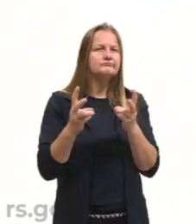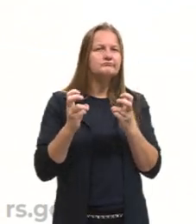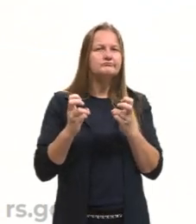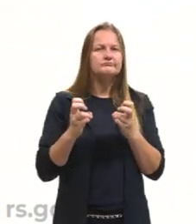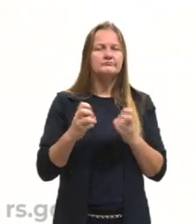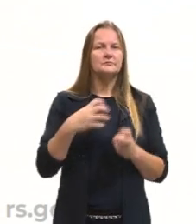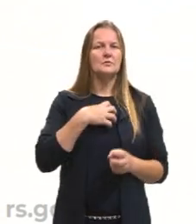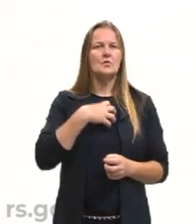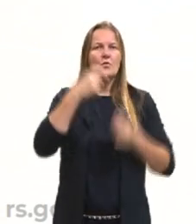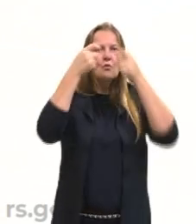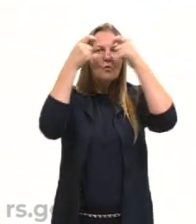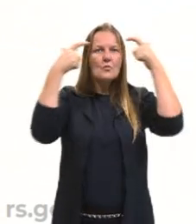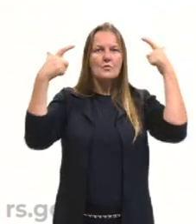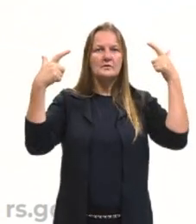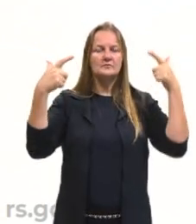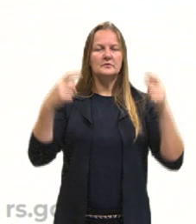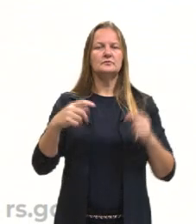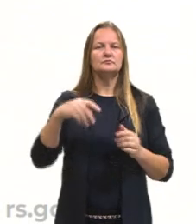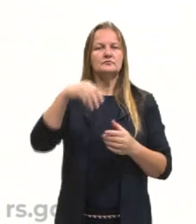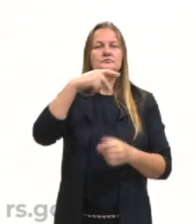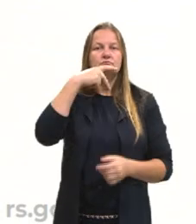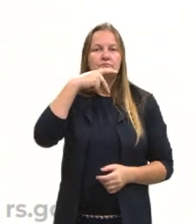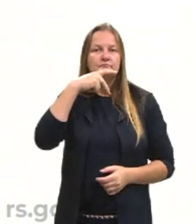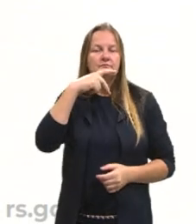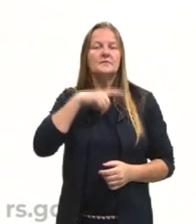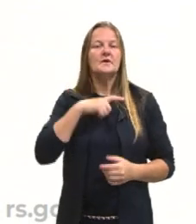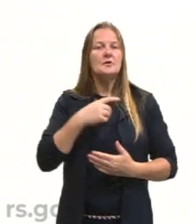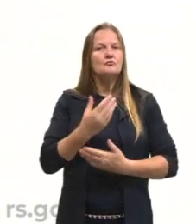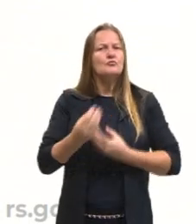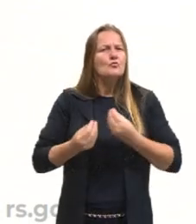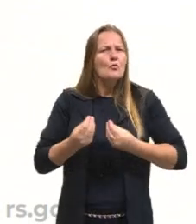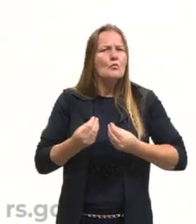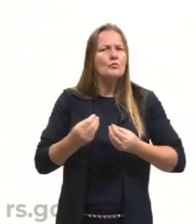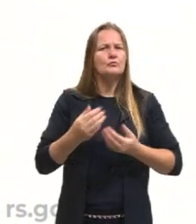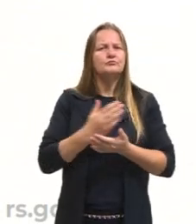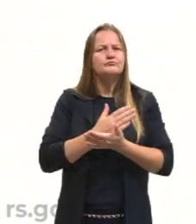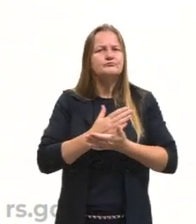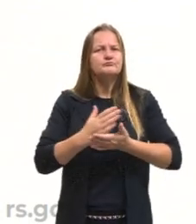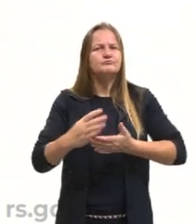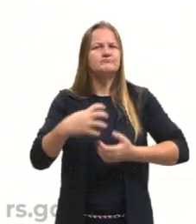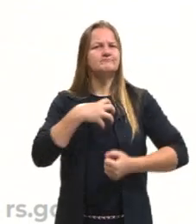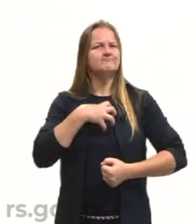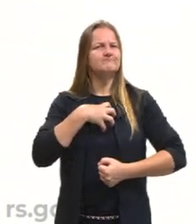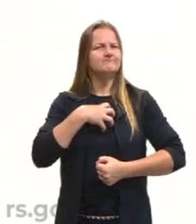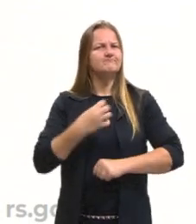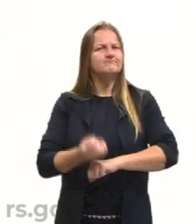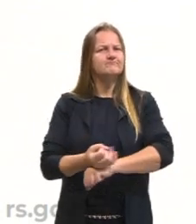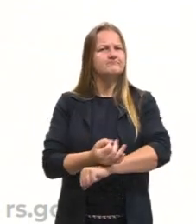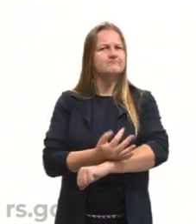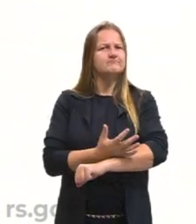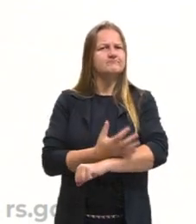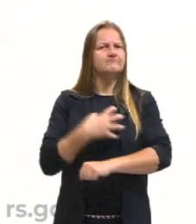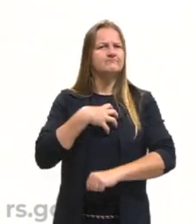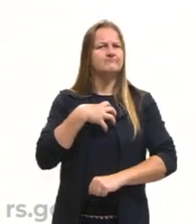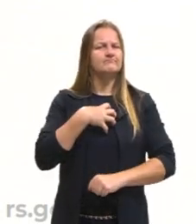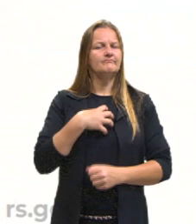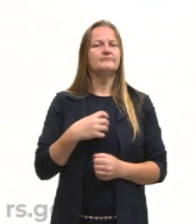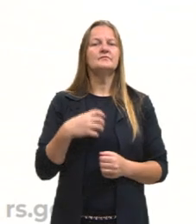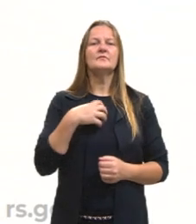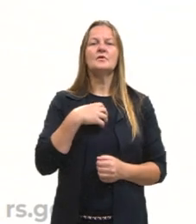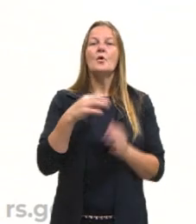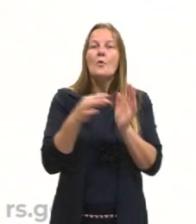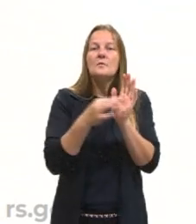nosso conhecimento para Platão, ele tem o ponto de partida a partir dos sentidos. Os sentidos formam